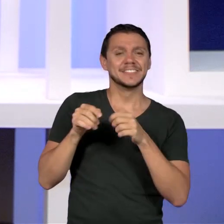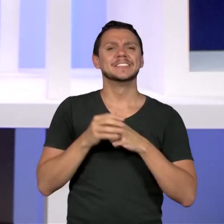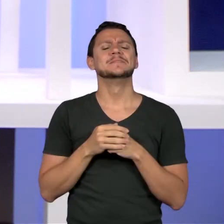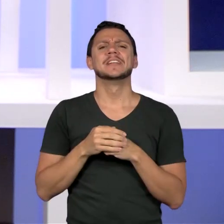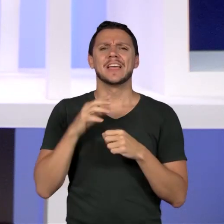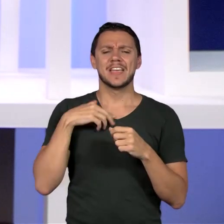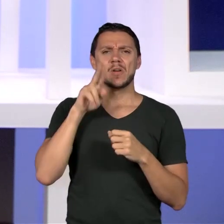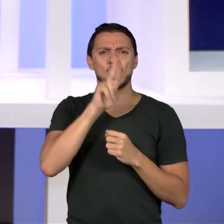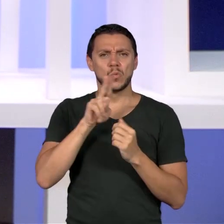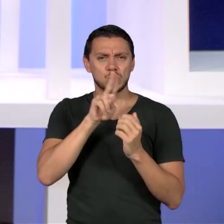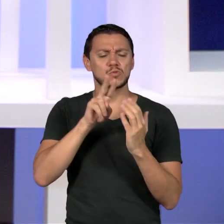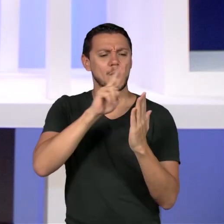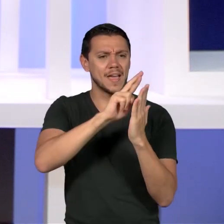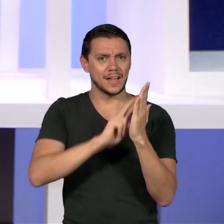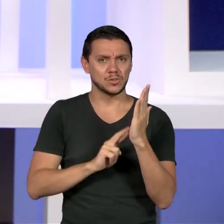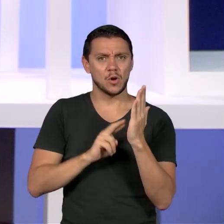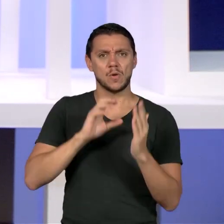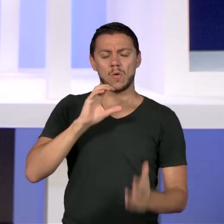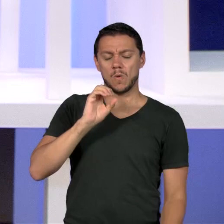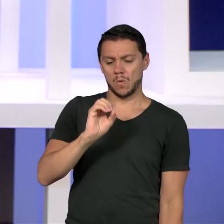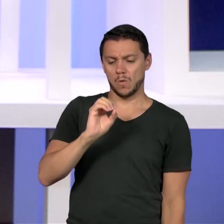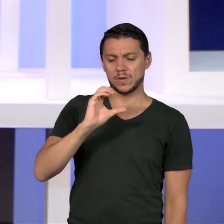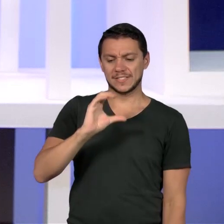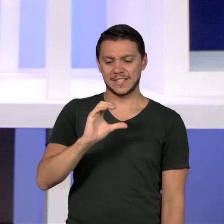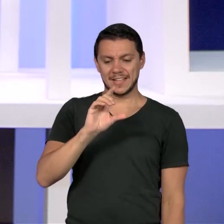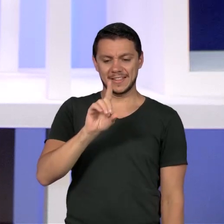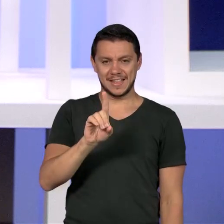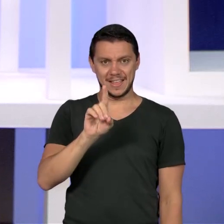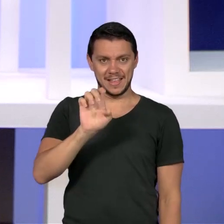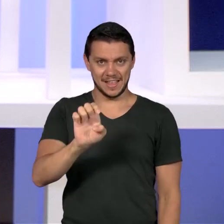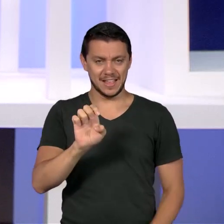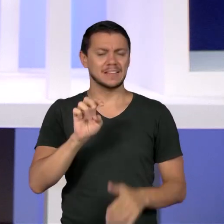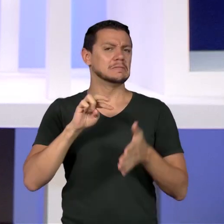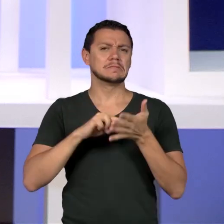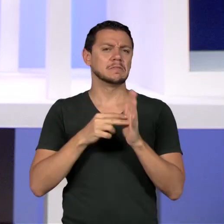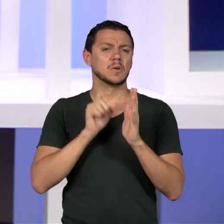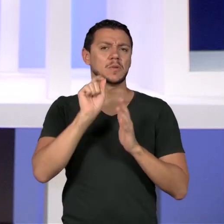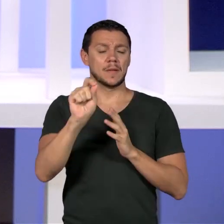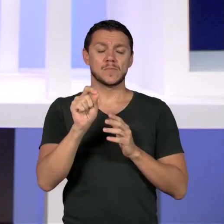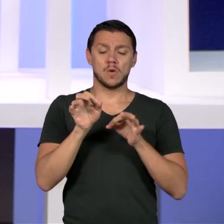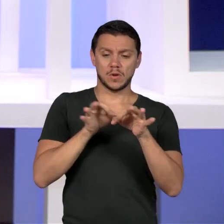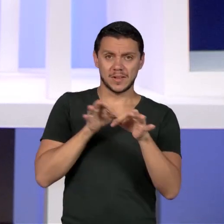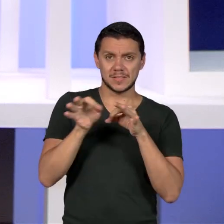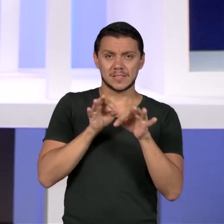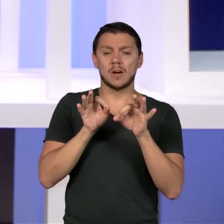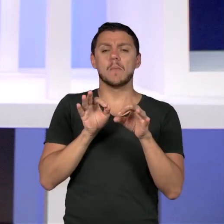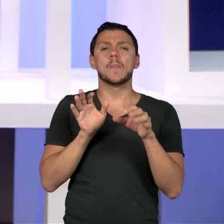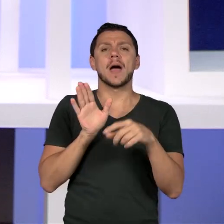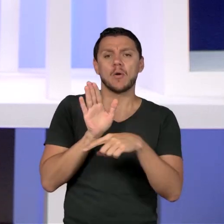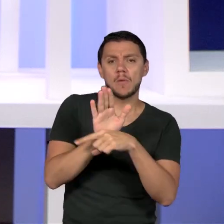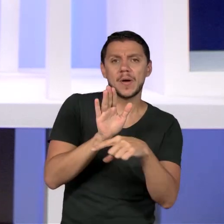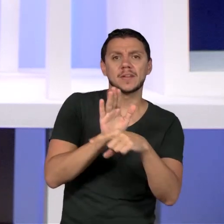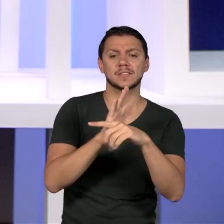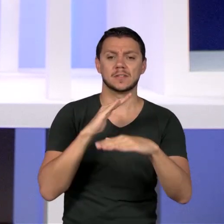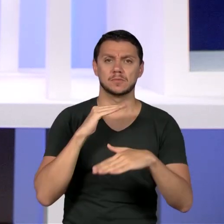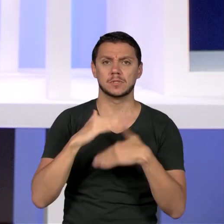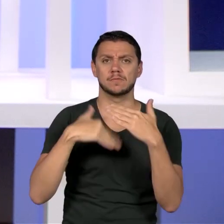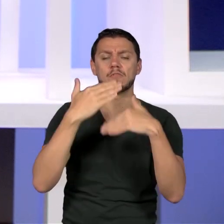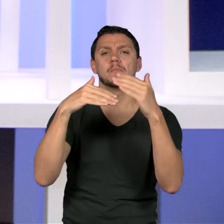OCDE, que é a Organização para a Cooperação e o Desenvolvimento